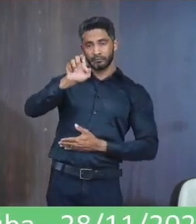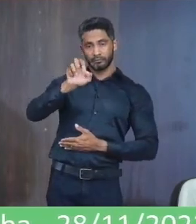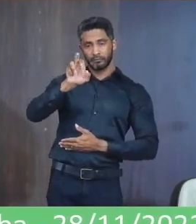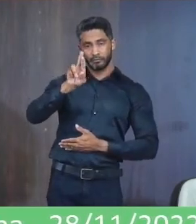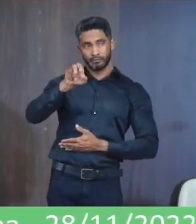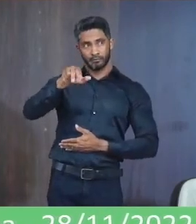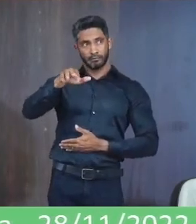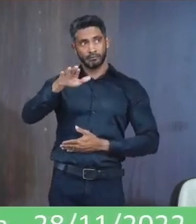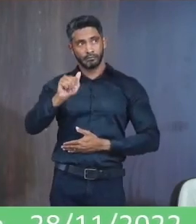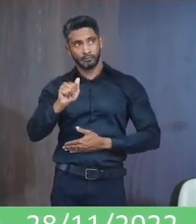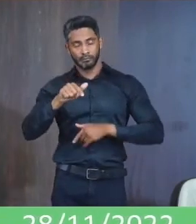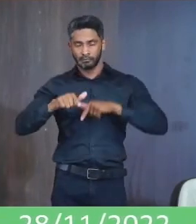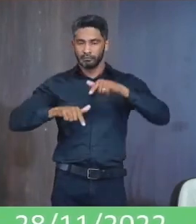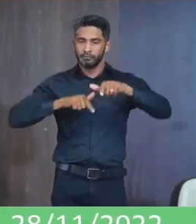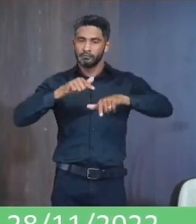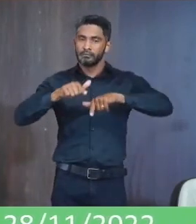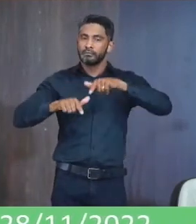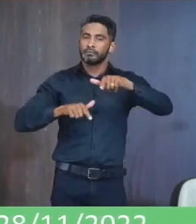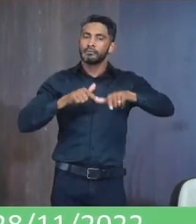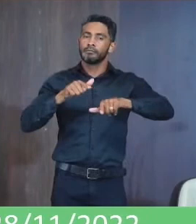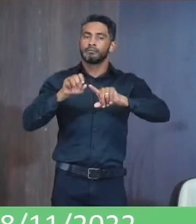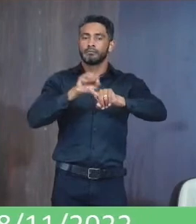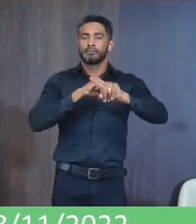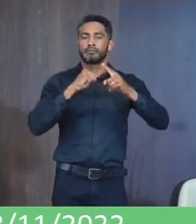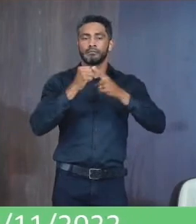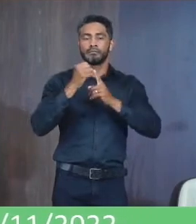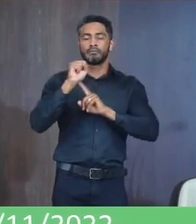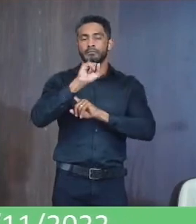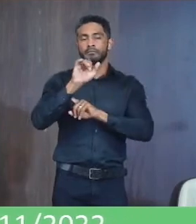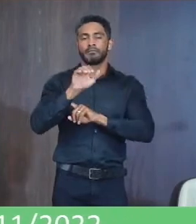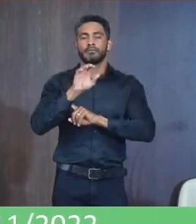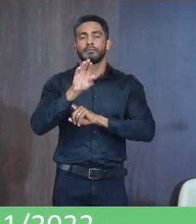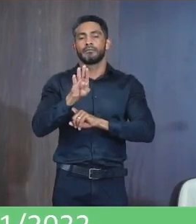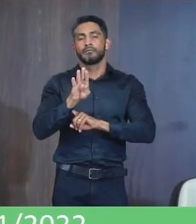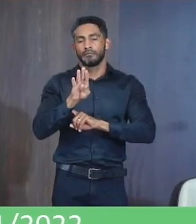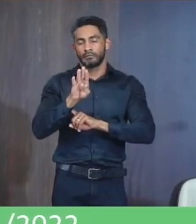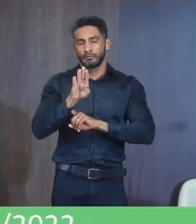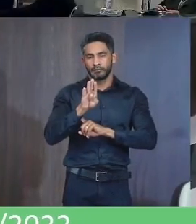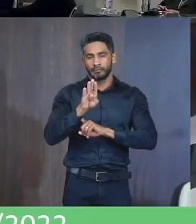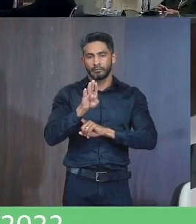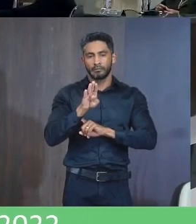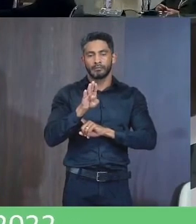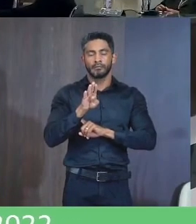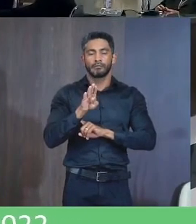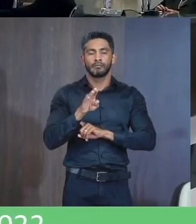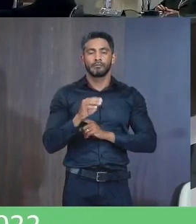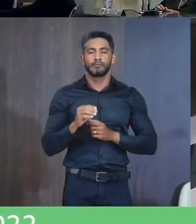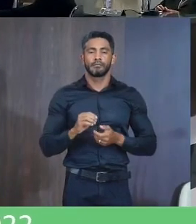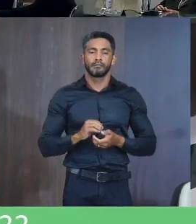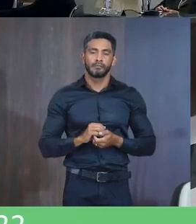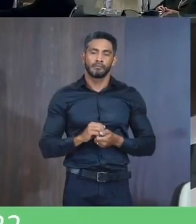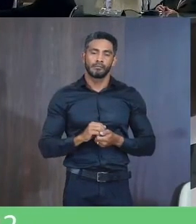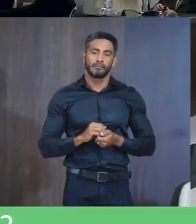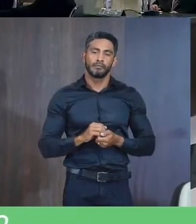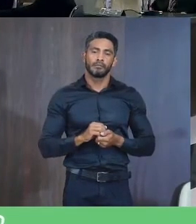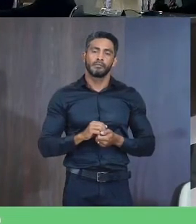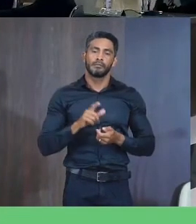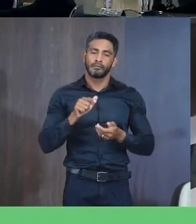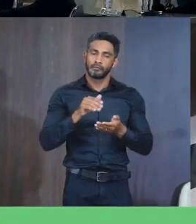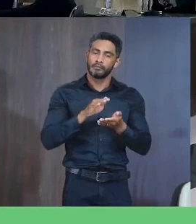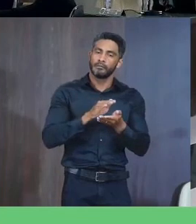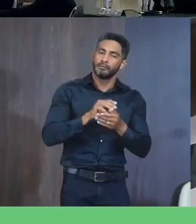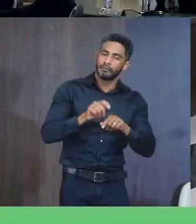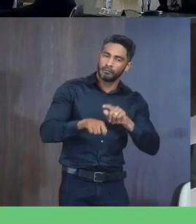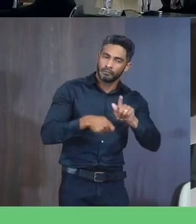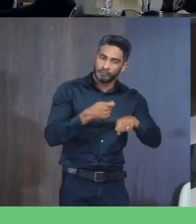Pelos relevantes Serviços prestados A sociedade De Janaúba O congratulado É contador E já